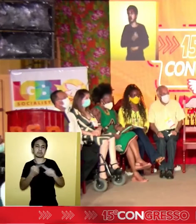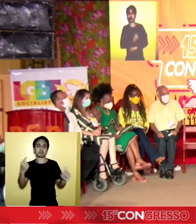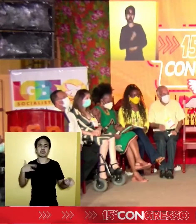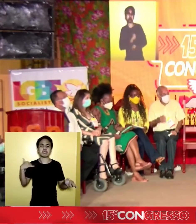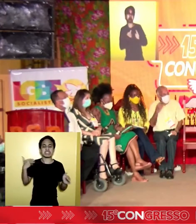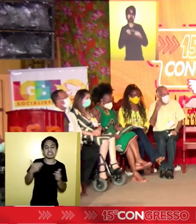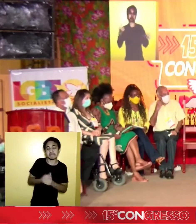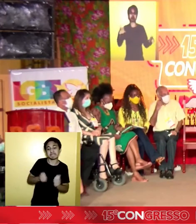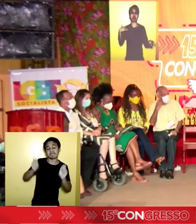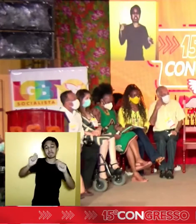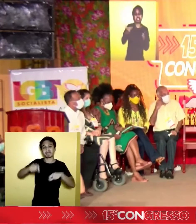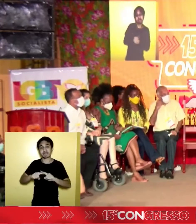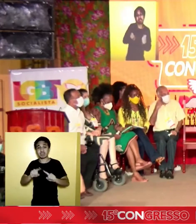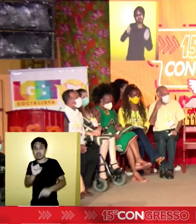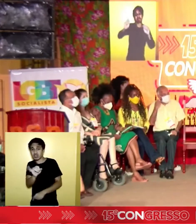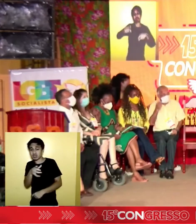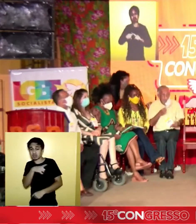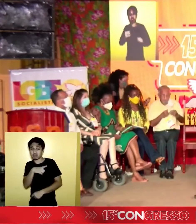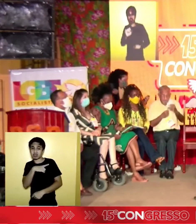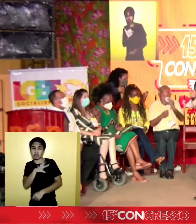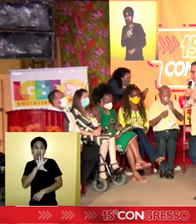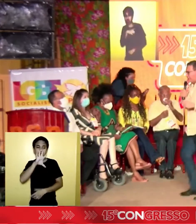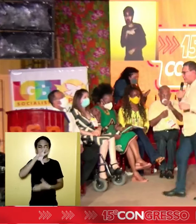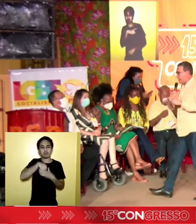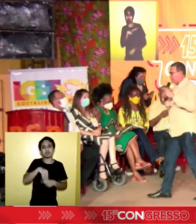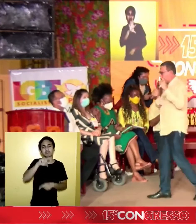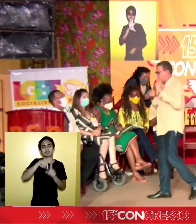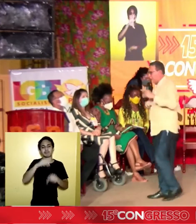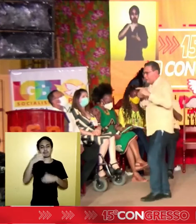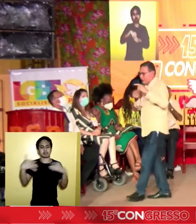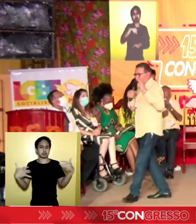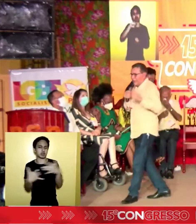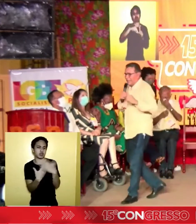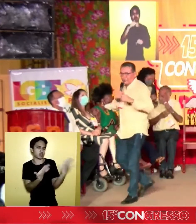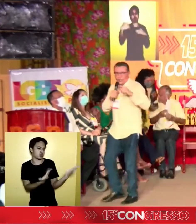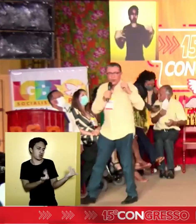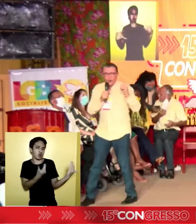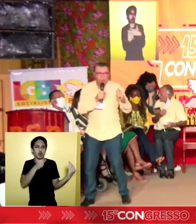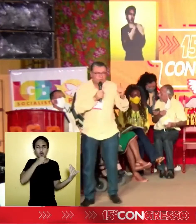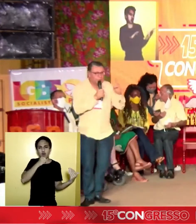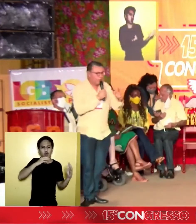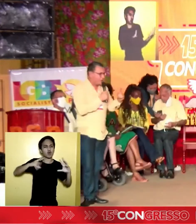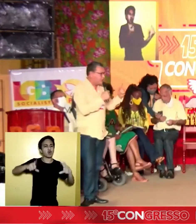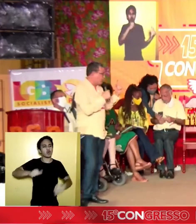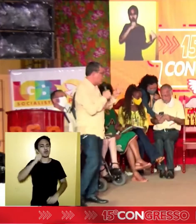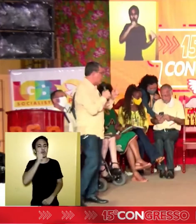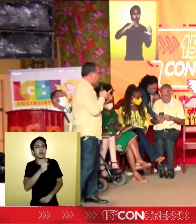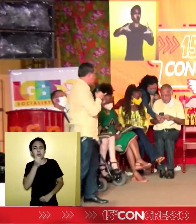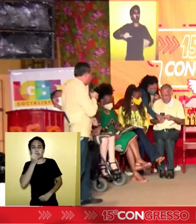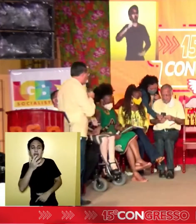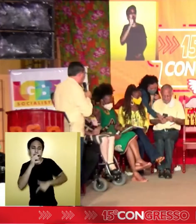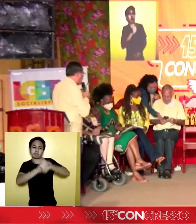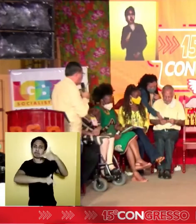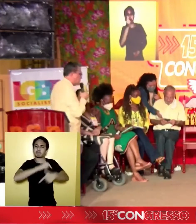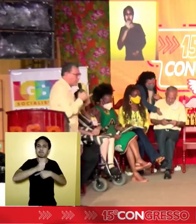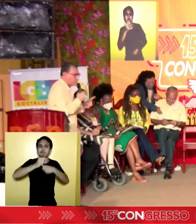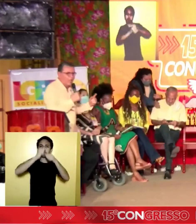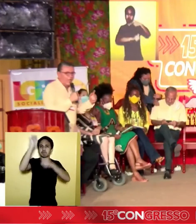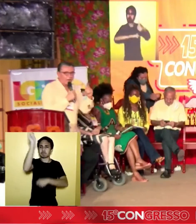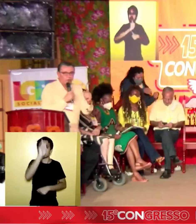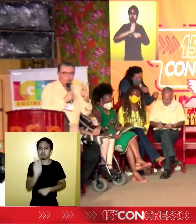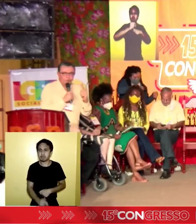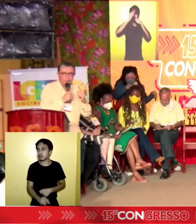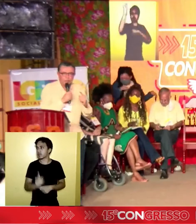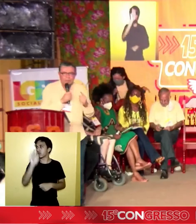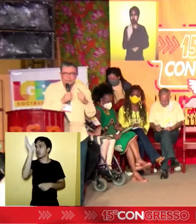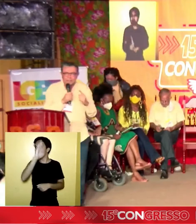milhares de mãos de companheiros e companheiras de todas as idades, jovens, velhos, homens de bem que estão espalhados pelo país inteiro